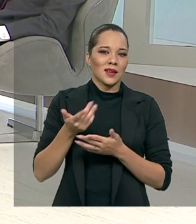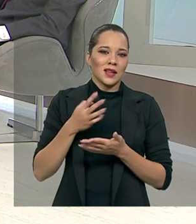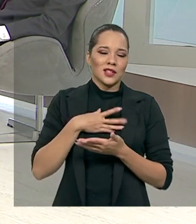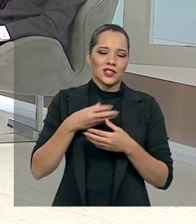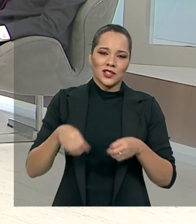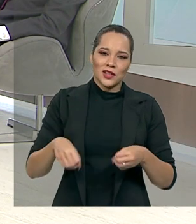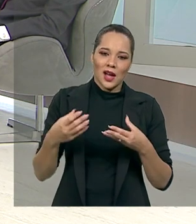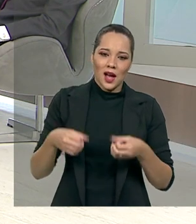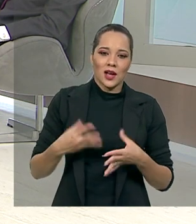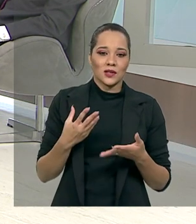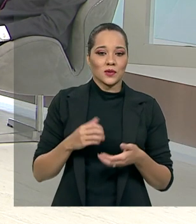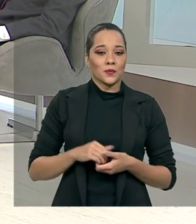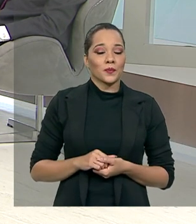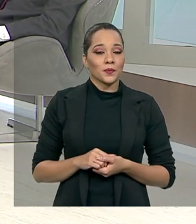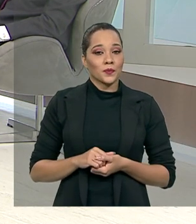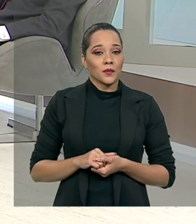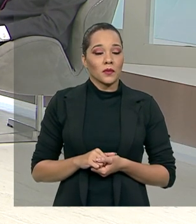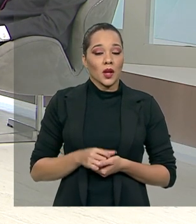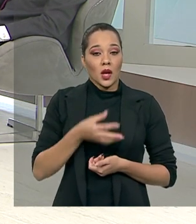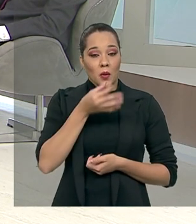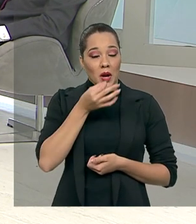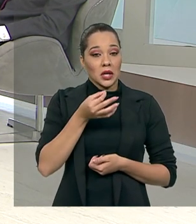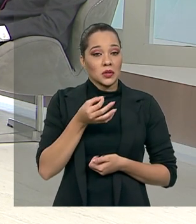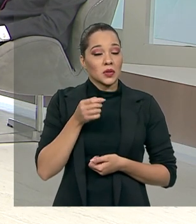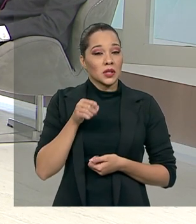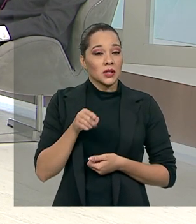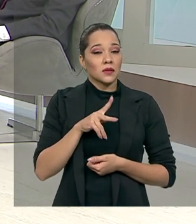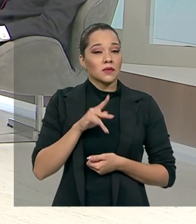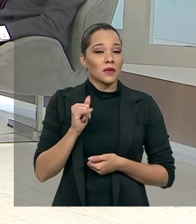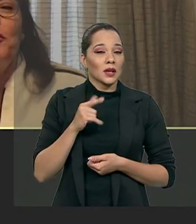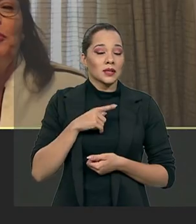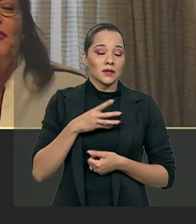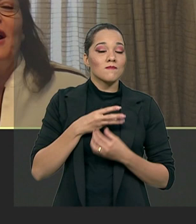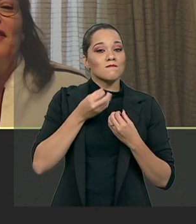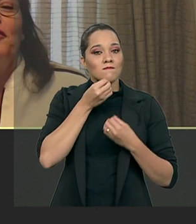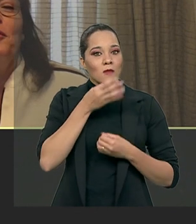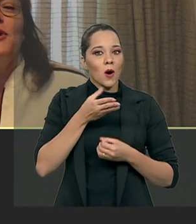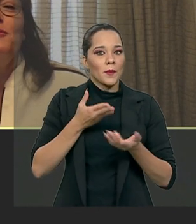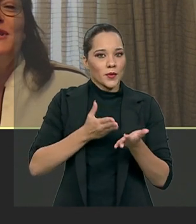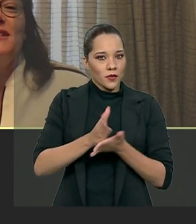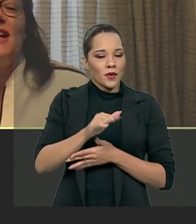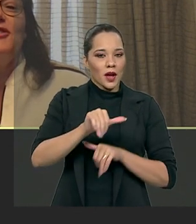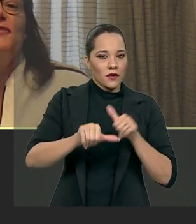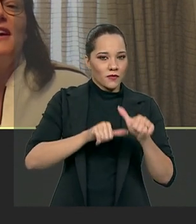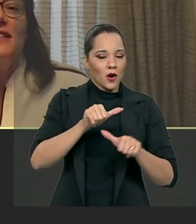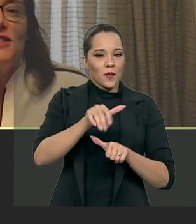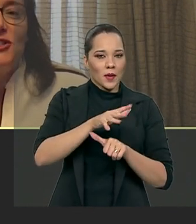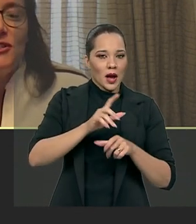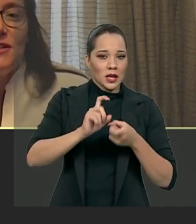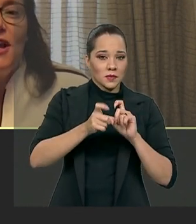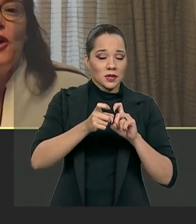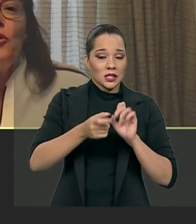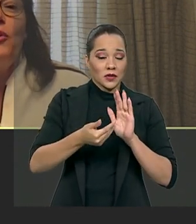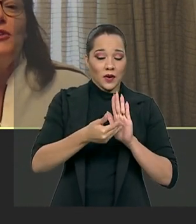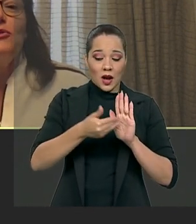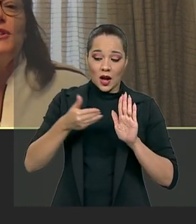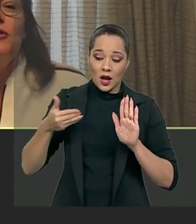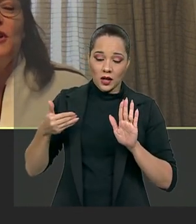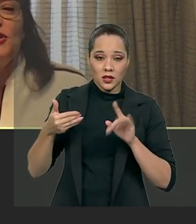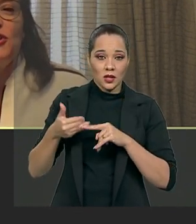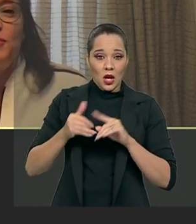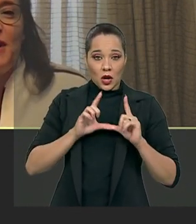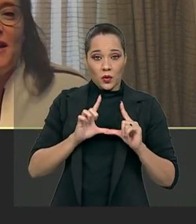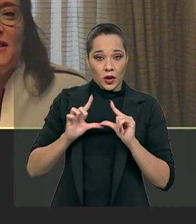despesas. Eu acho que isso vai ser muito produtivo aprovar a reforma administrativa antes, com